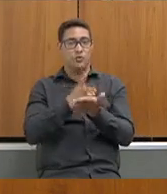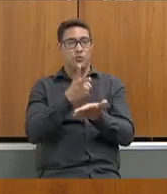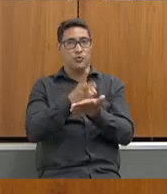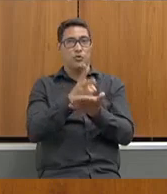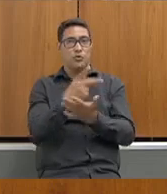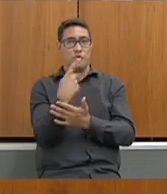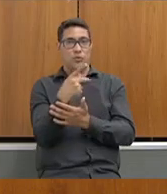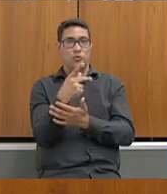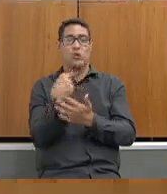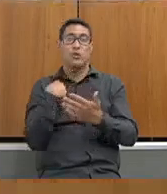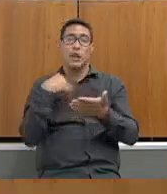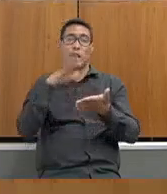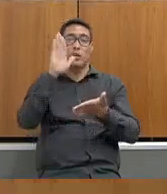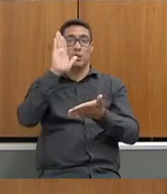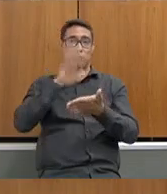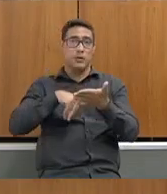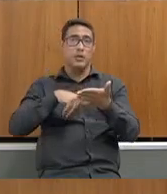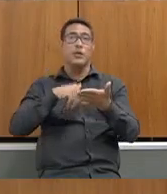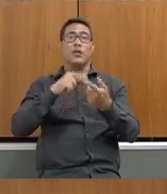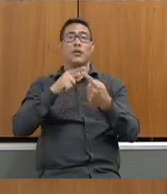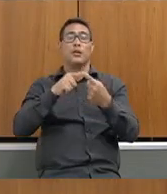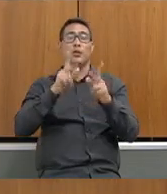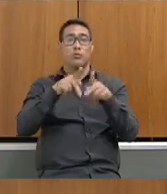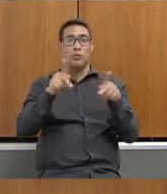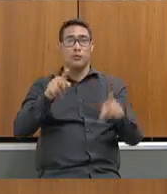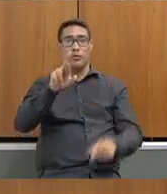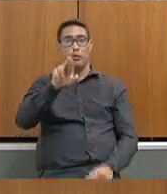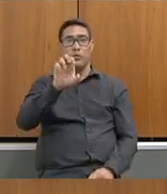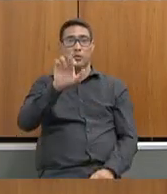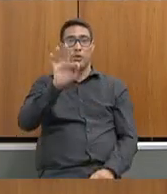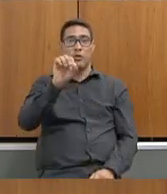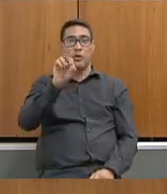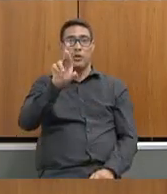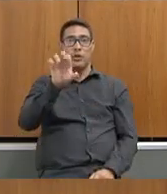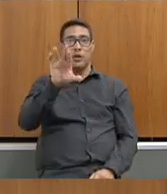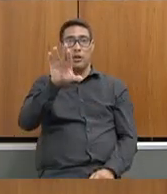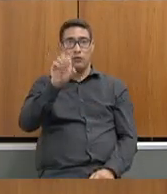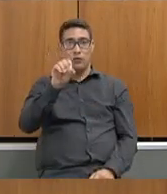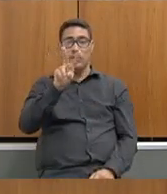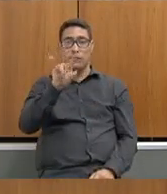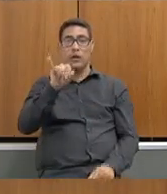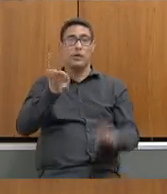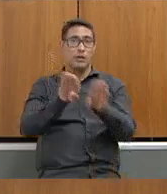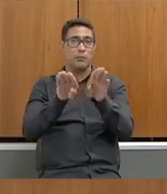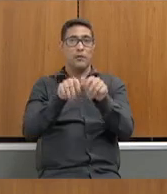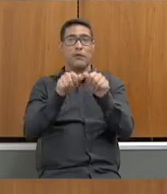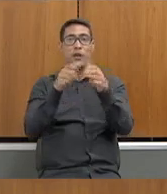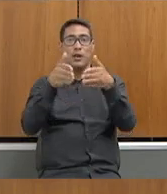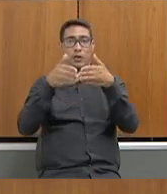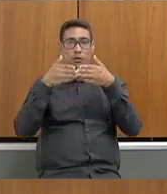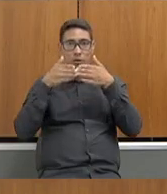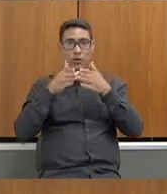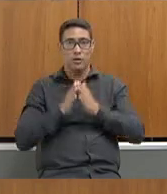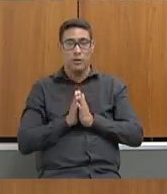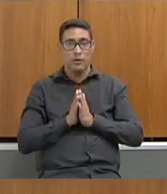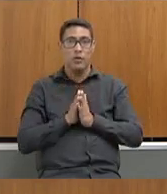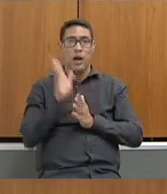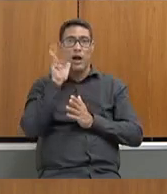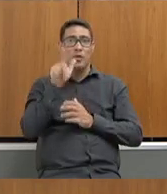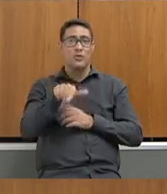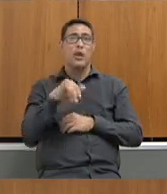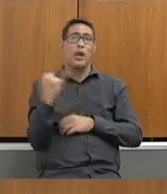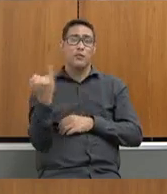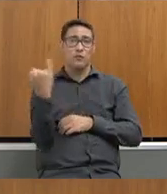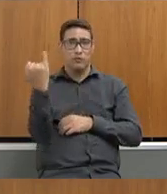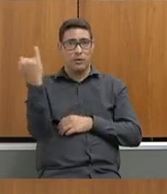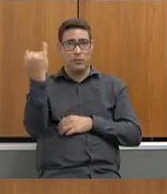da dispensa do professor de reforço. Nós vamos fazer também a solicitação em relação... Eu acho que é fundamental